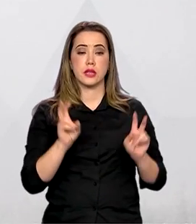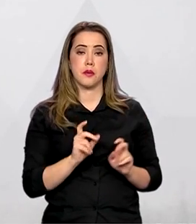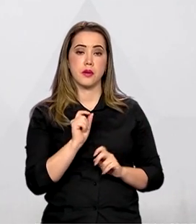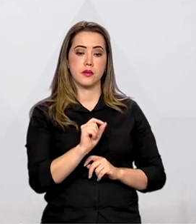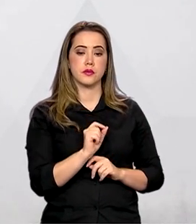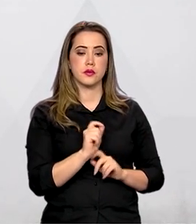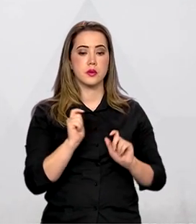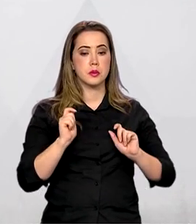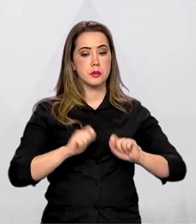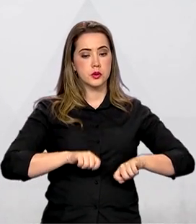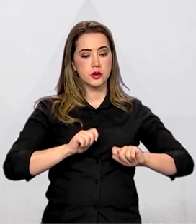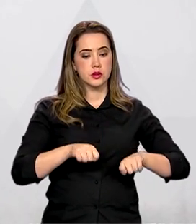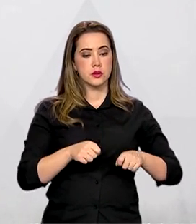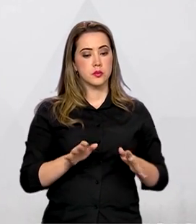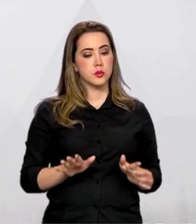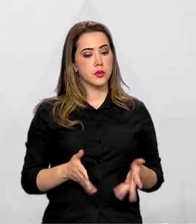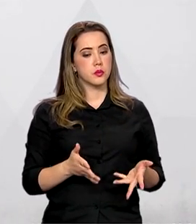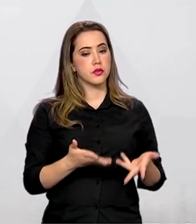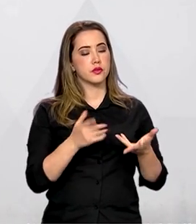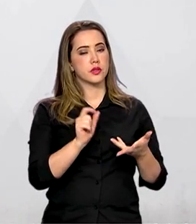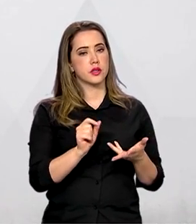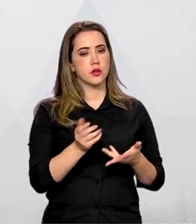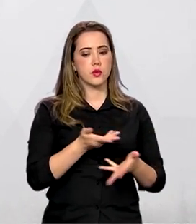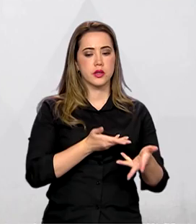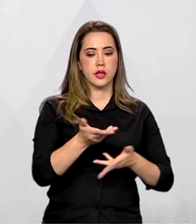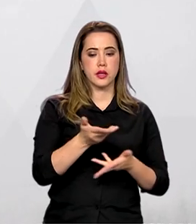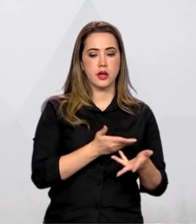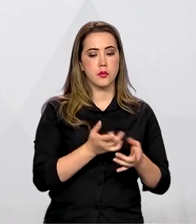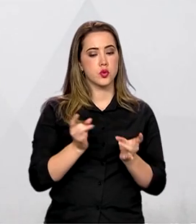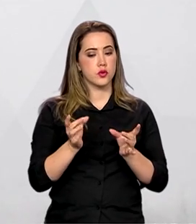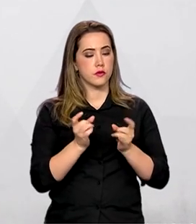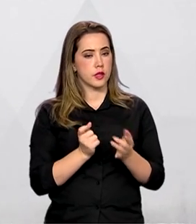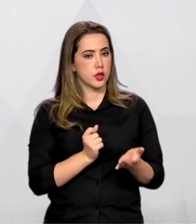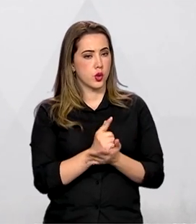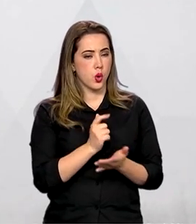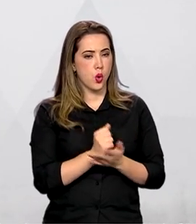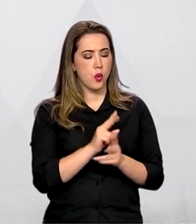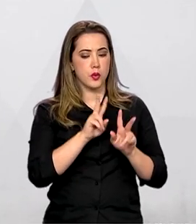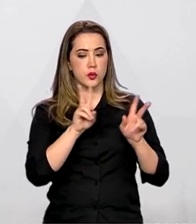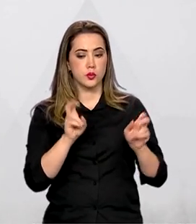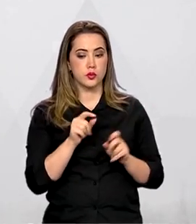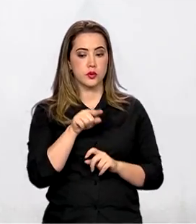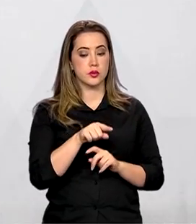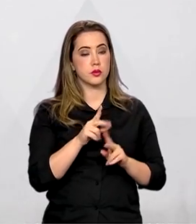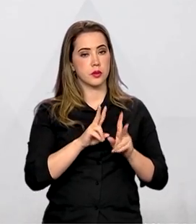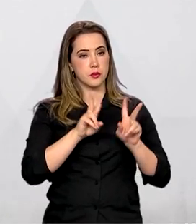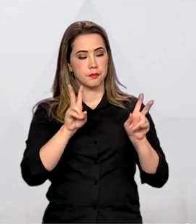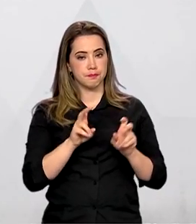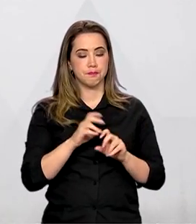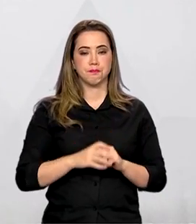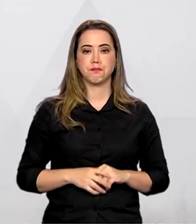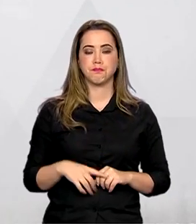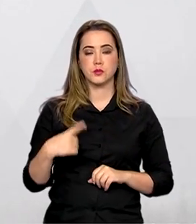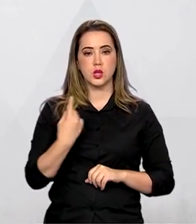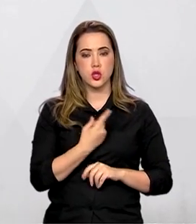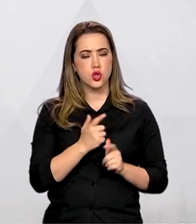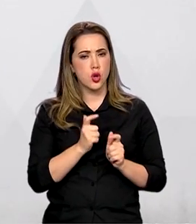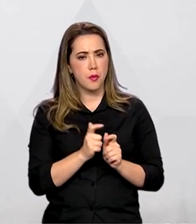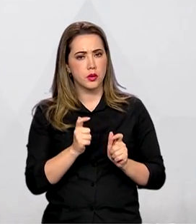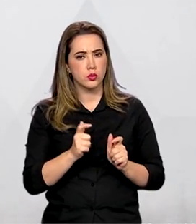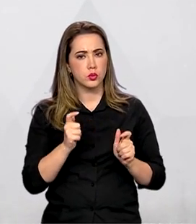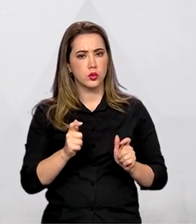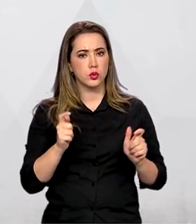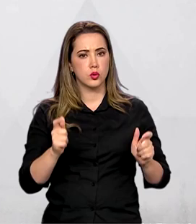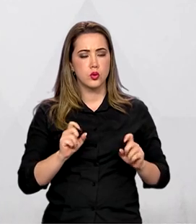possamos promover o intercâmbio comercial com base nessa filosofia. Nós intensificarmos